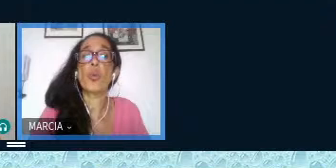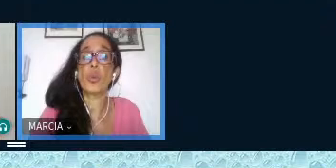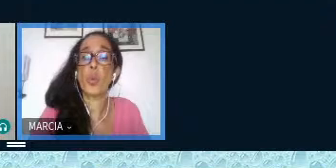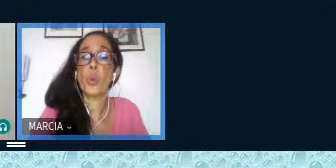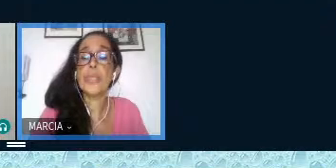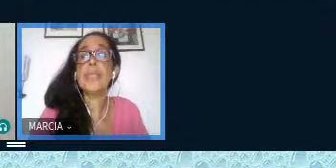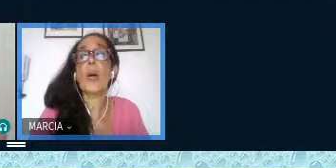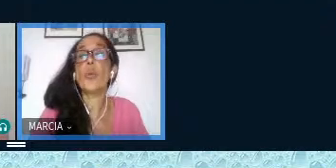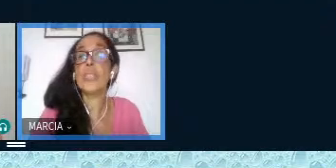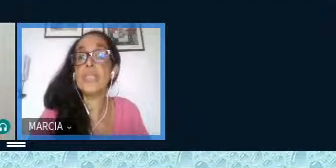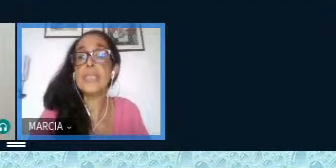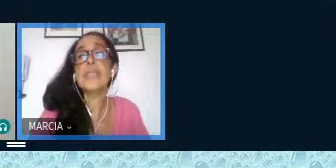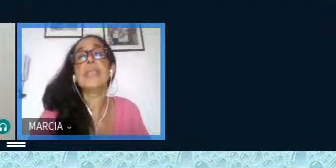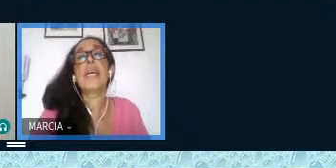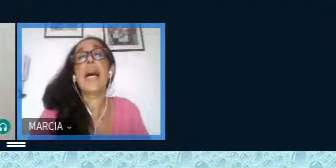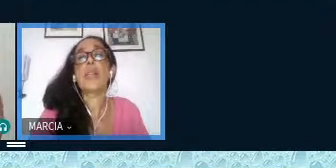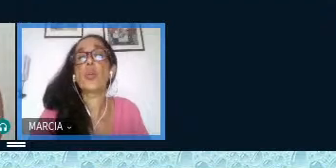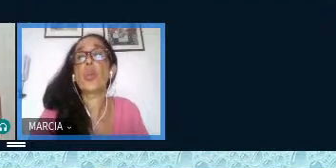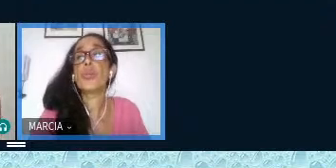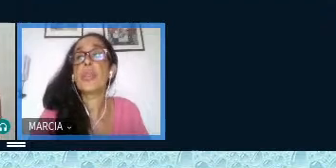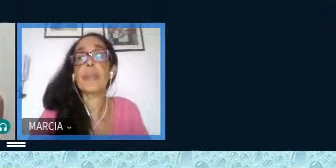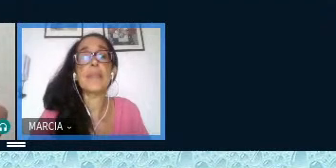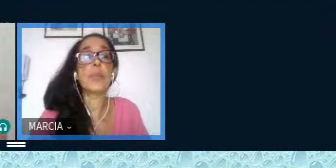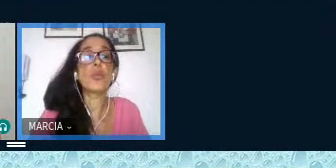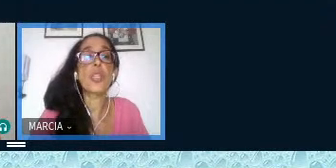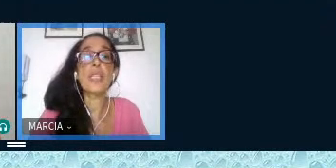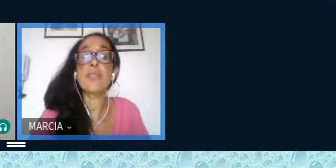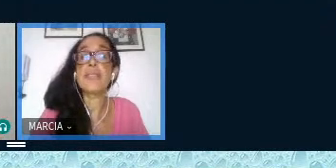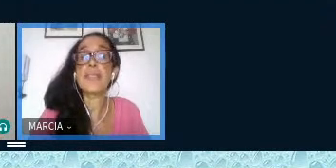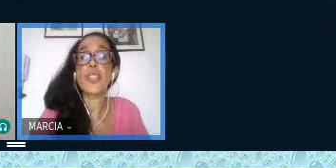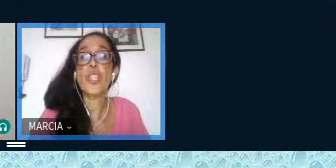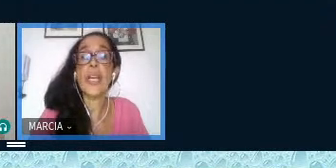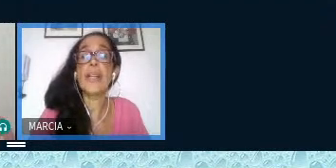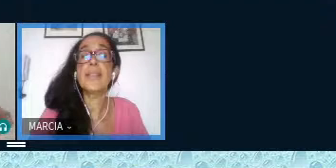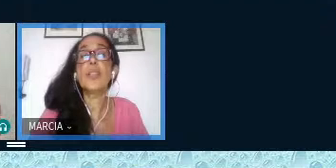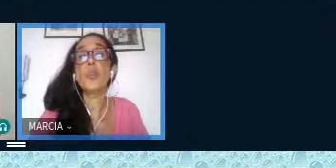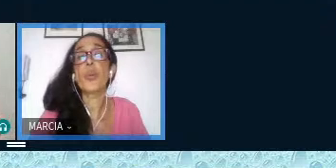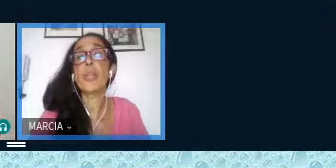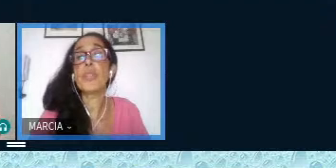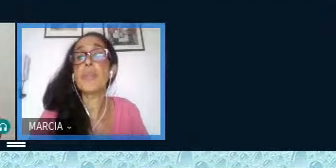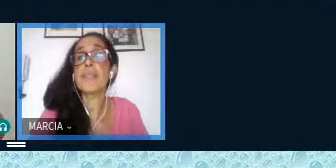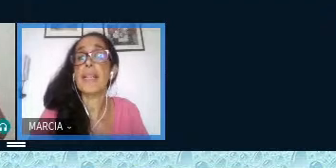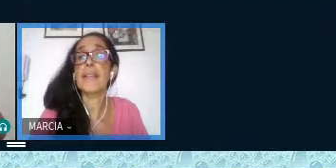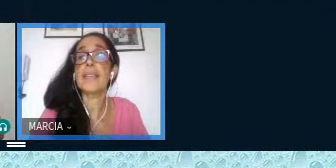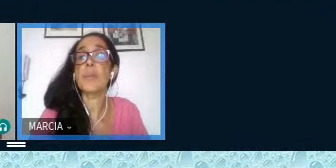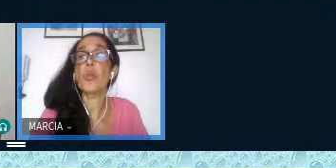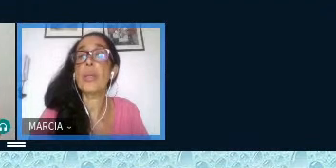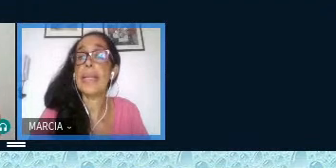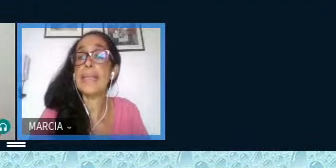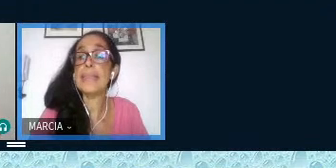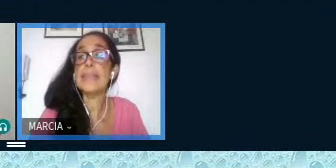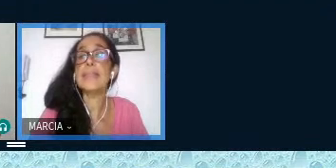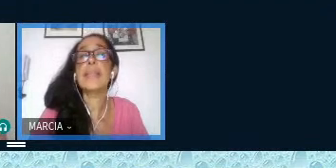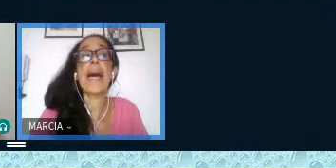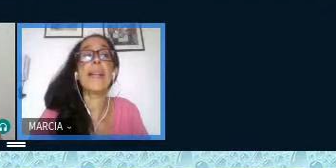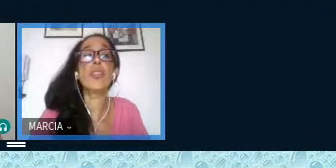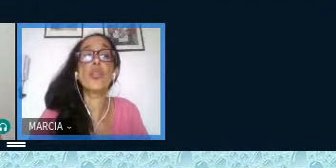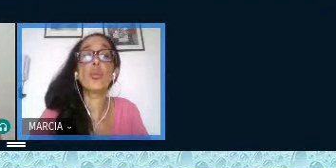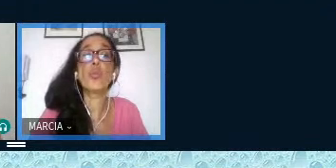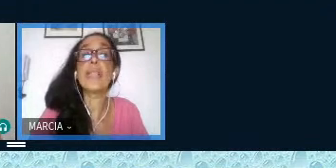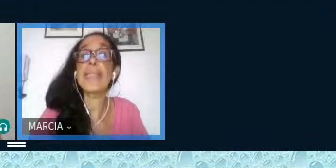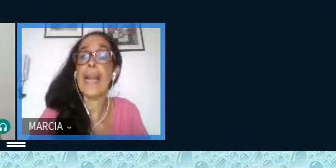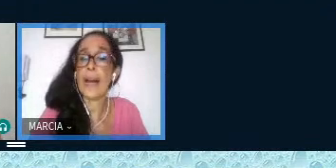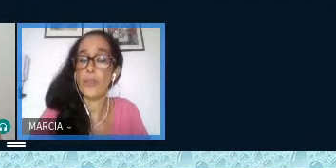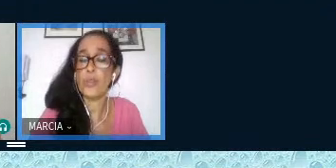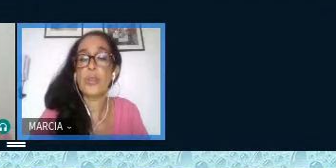Federal de Rondônia a UNIR atuou no Departamento de Línguas Estrangeiras e no Programa de Mestrado Acadêmico em Letras na